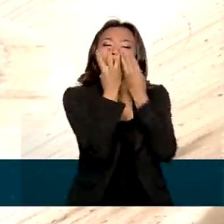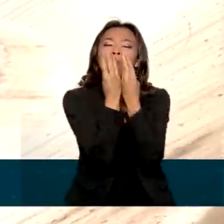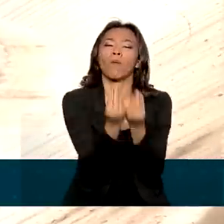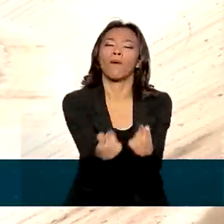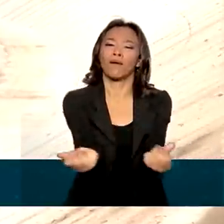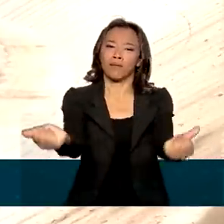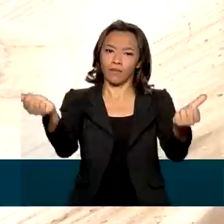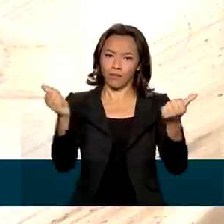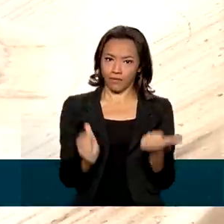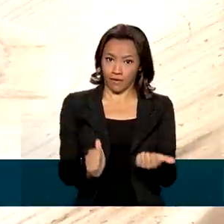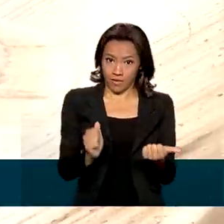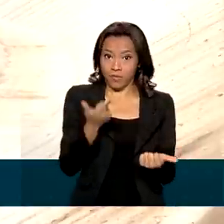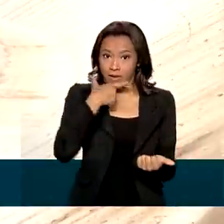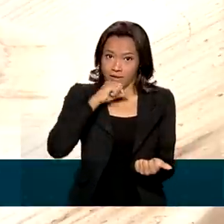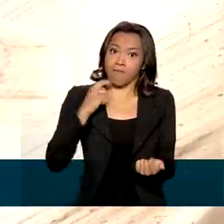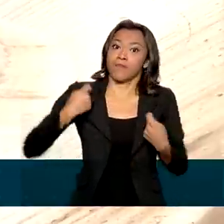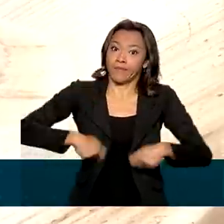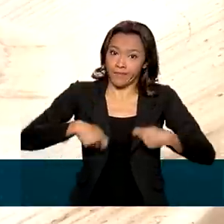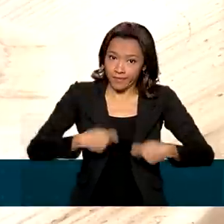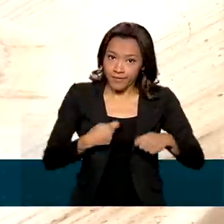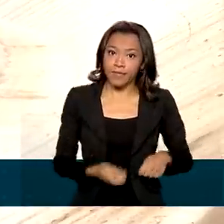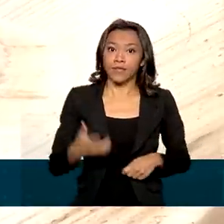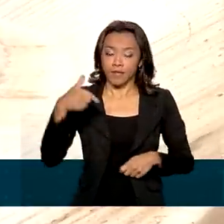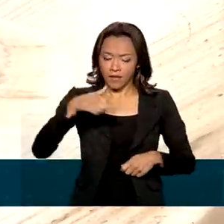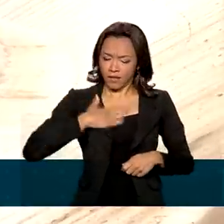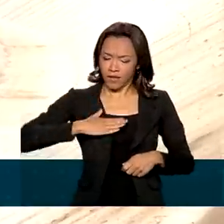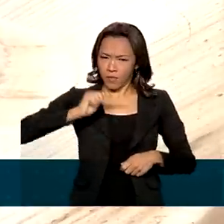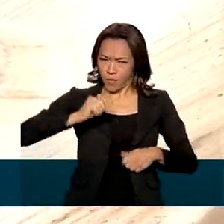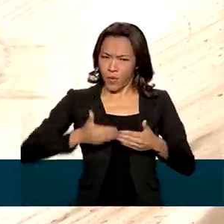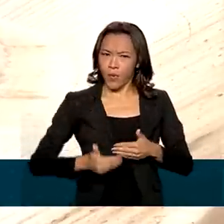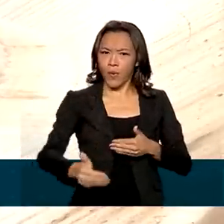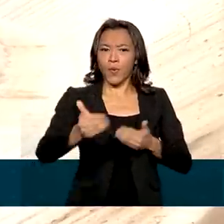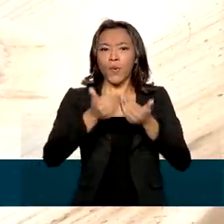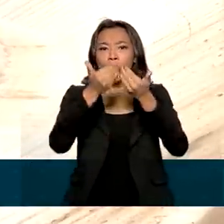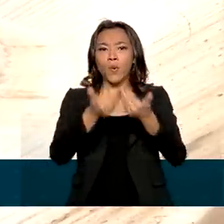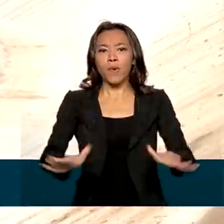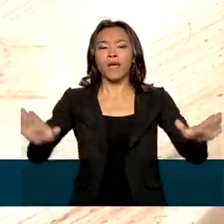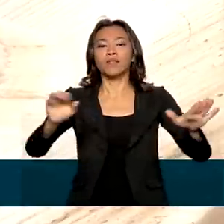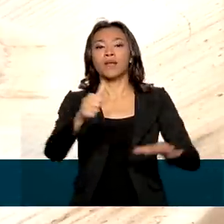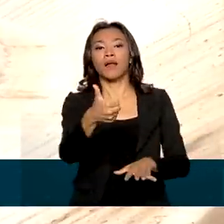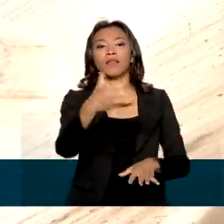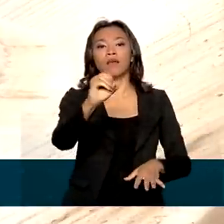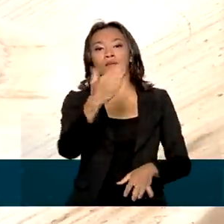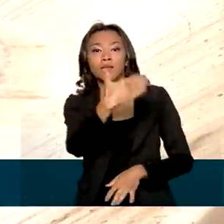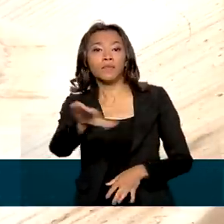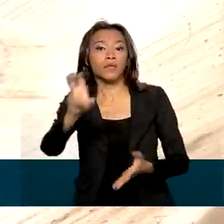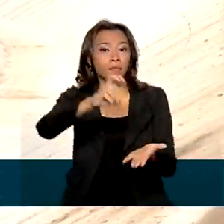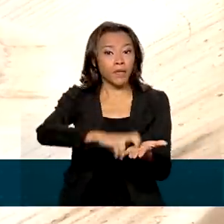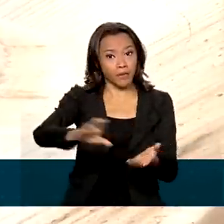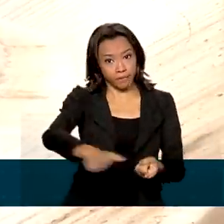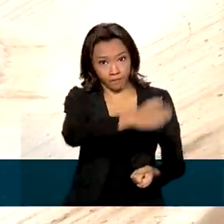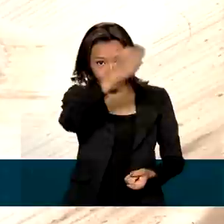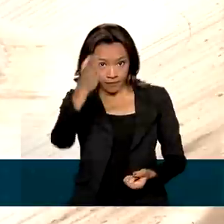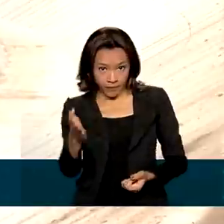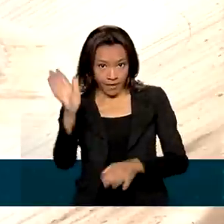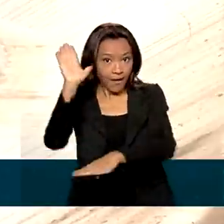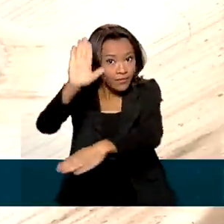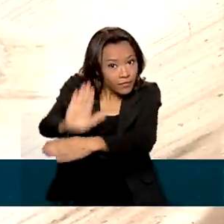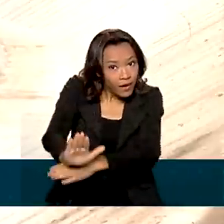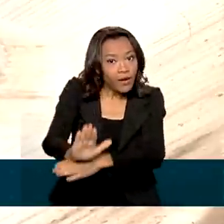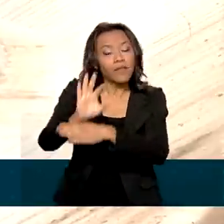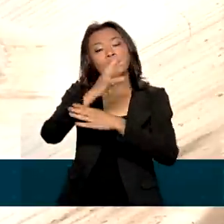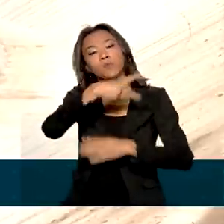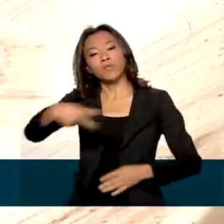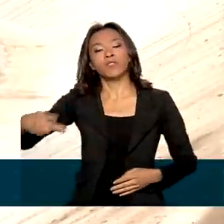precisam. O evento aqui começa logo mais às 10h30 da manhã e, à tarde, o presidente Jair Bolsonaro